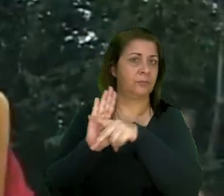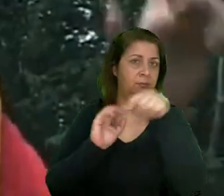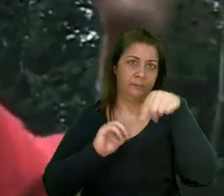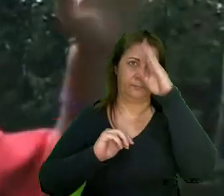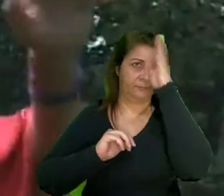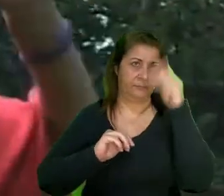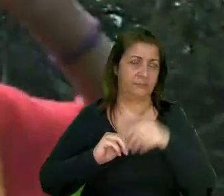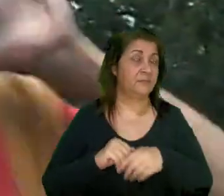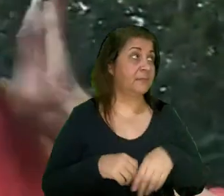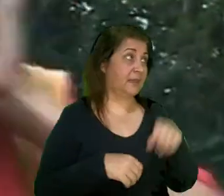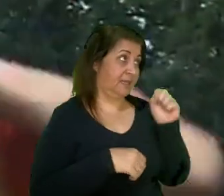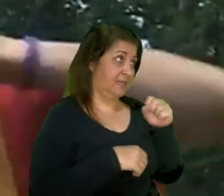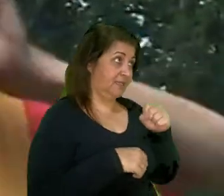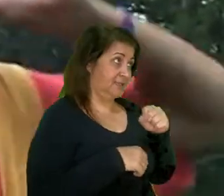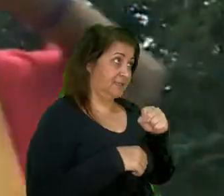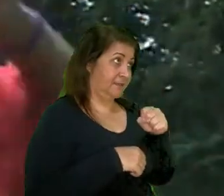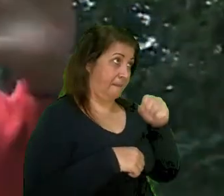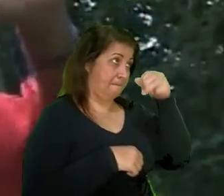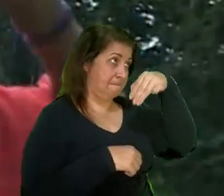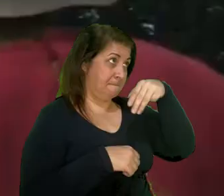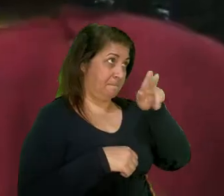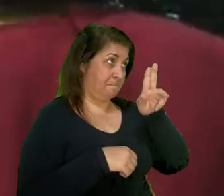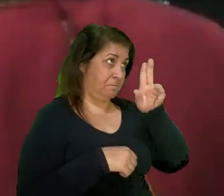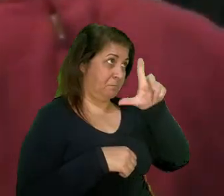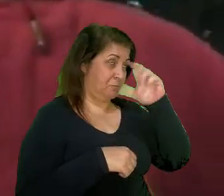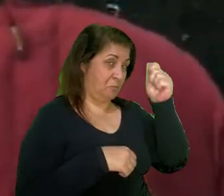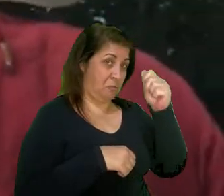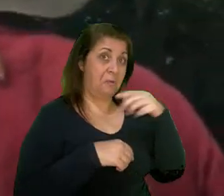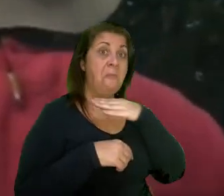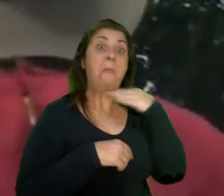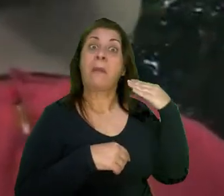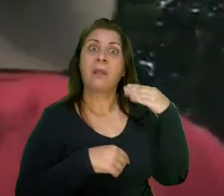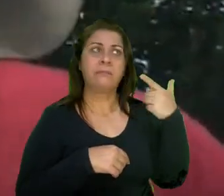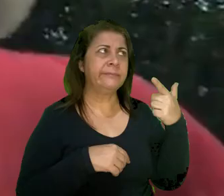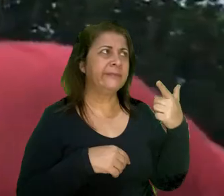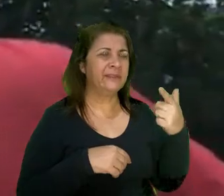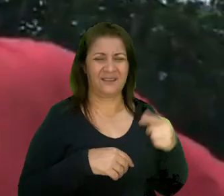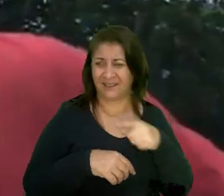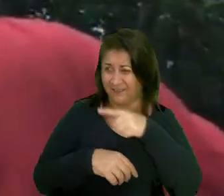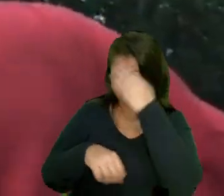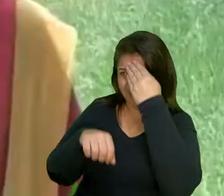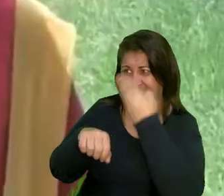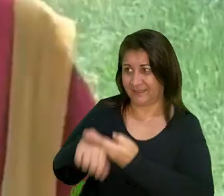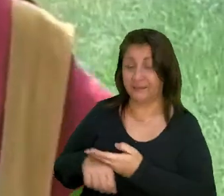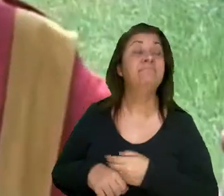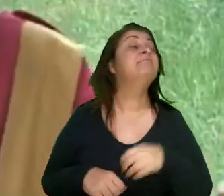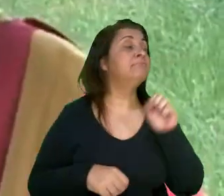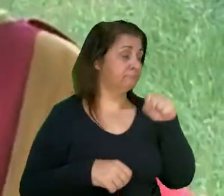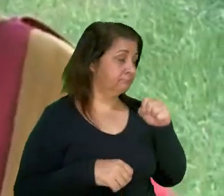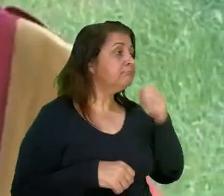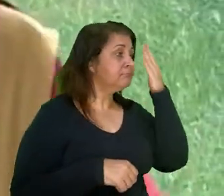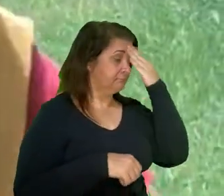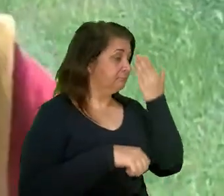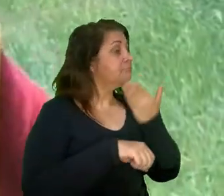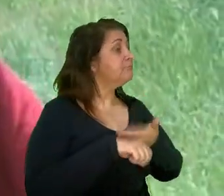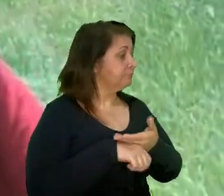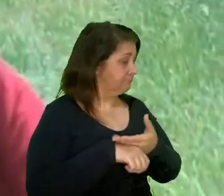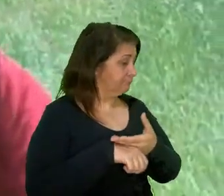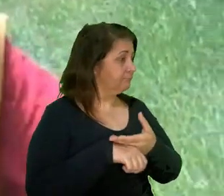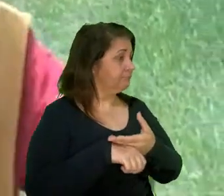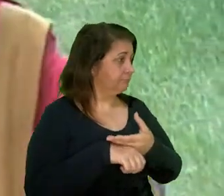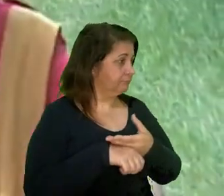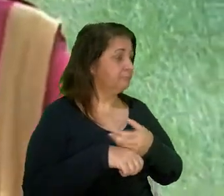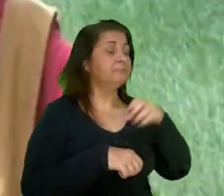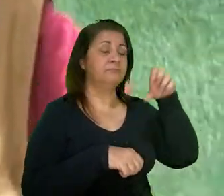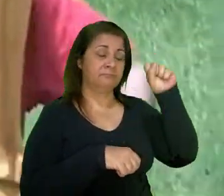da mata Ah, é sim, a mula sem cabeça Você acredita nessas coisas, seu caçador? Acredito em culupira